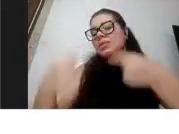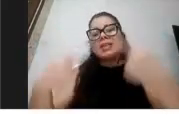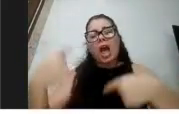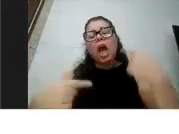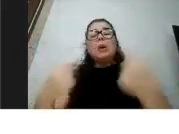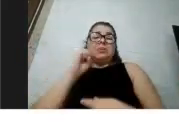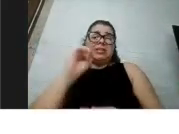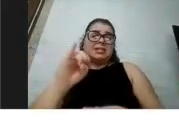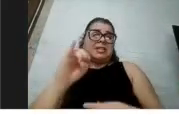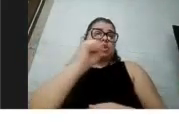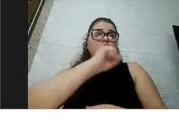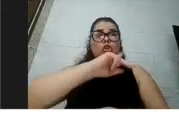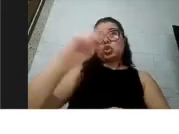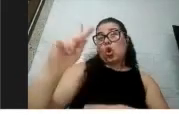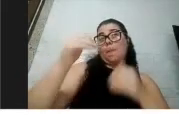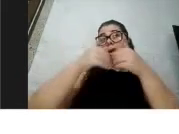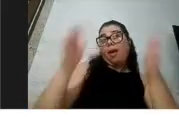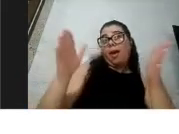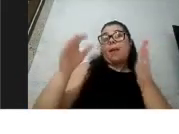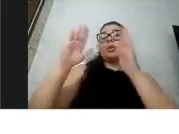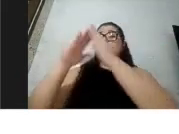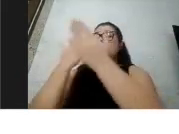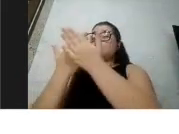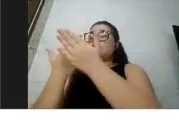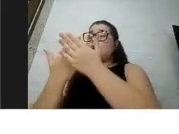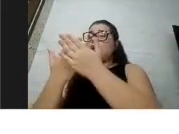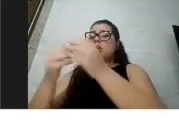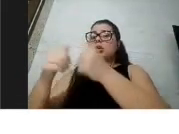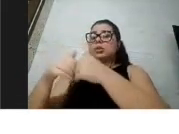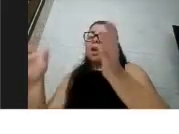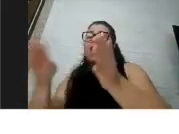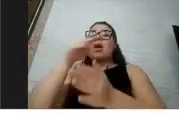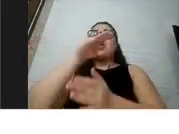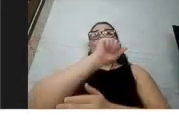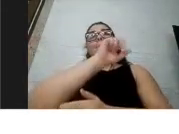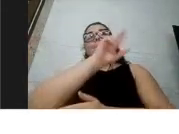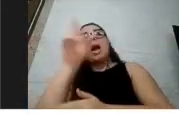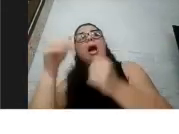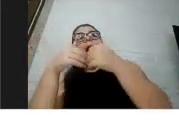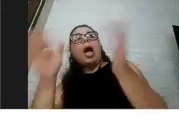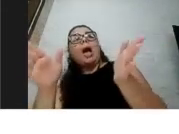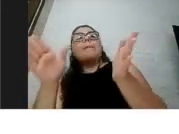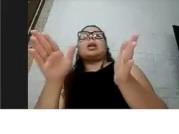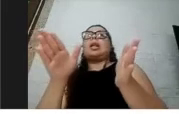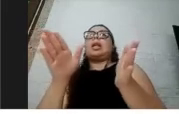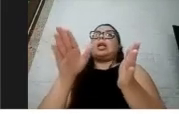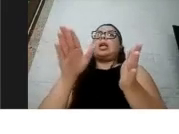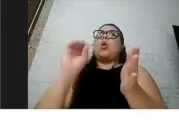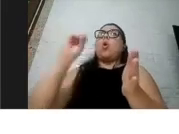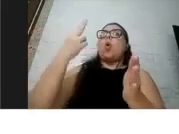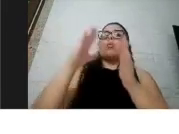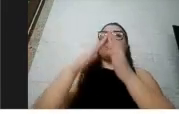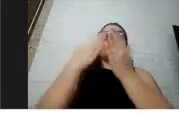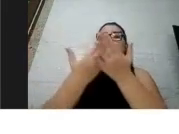sequência foi adequada, abre bar e abre shopping, mas não abre escola, ou abre escola antes do